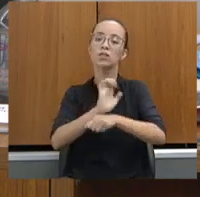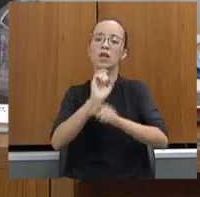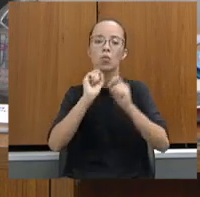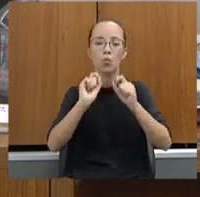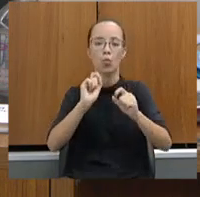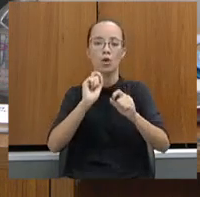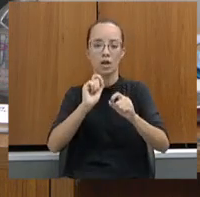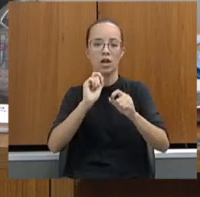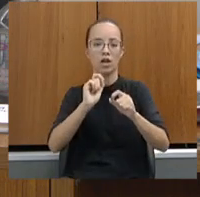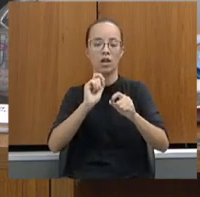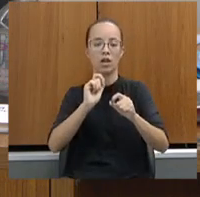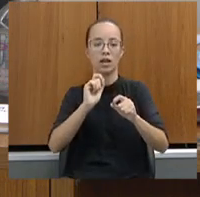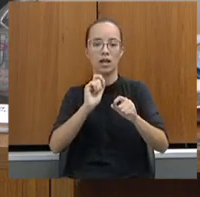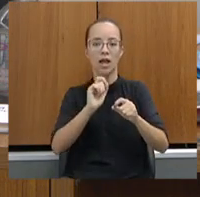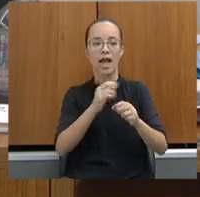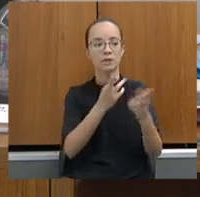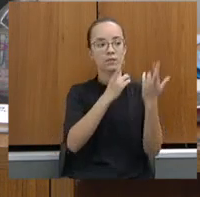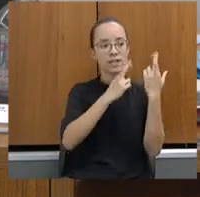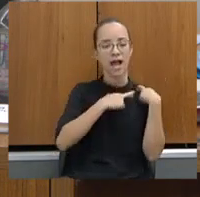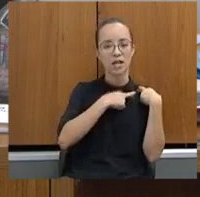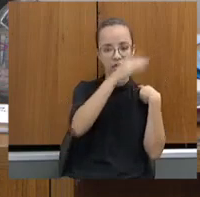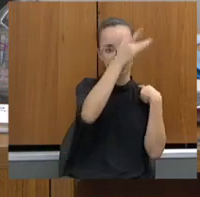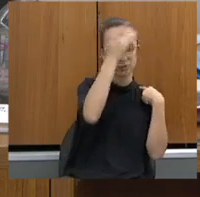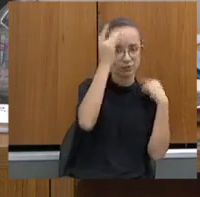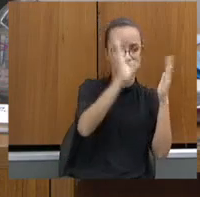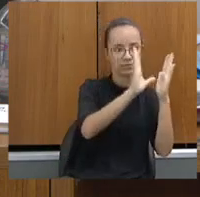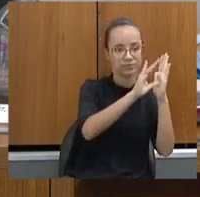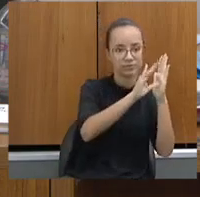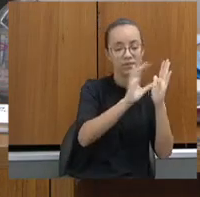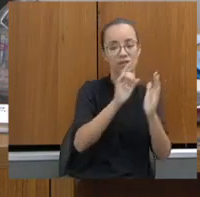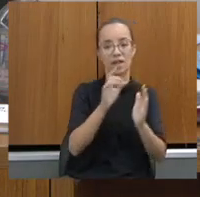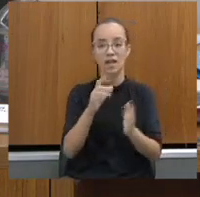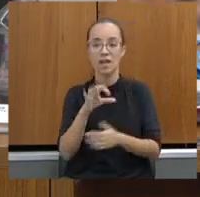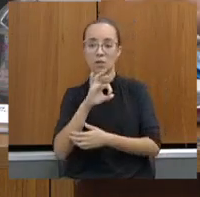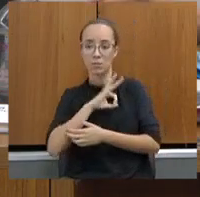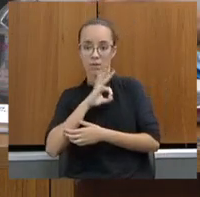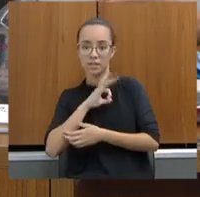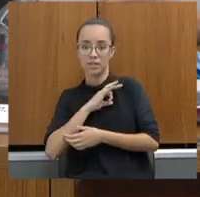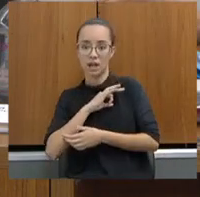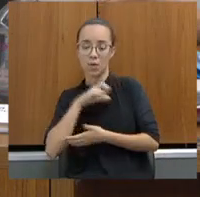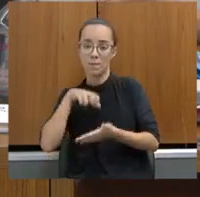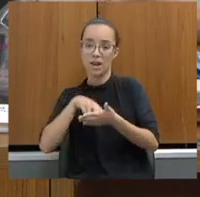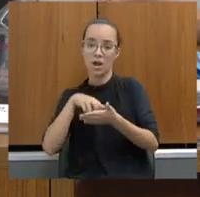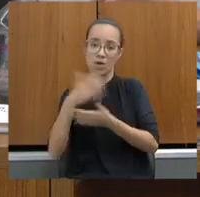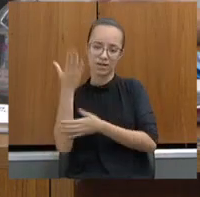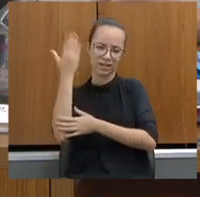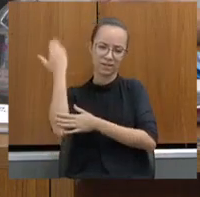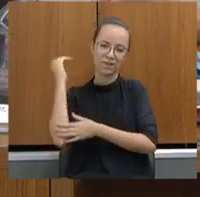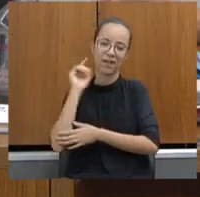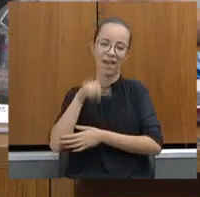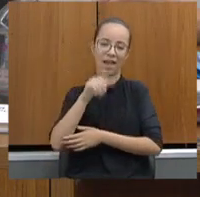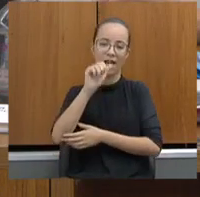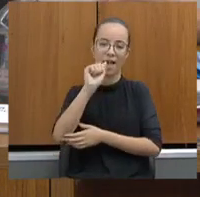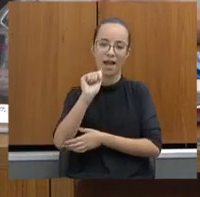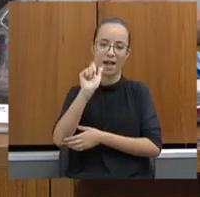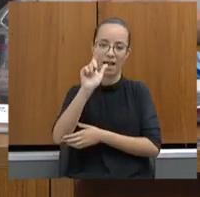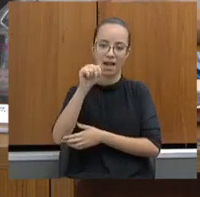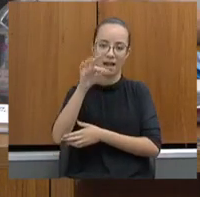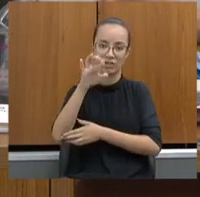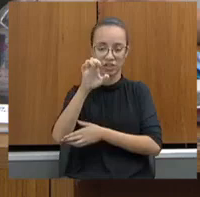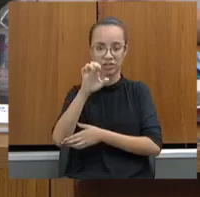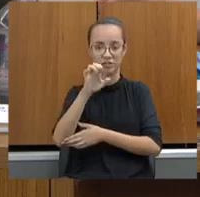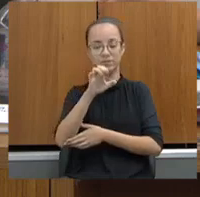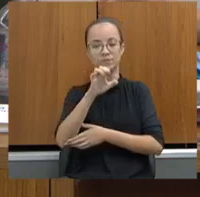a guarda de presos para o policial penal, que naquele tempo era a gente, e retirar a